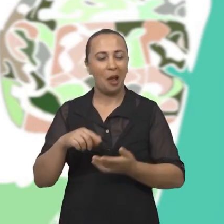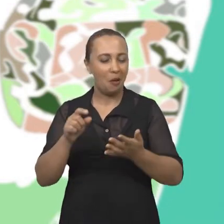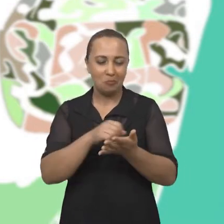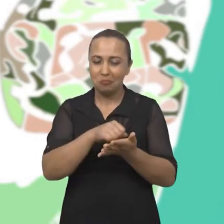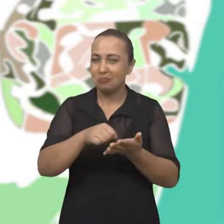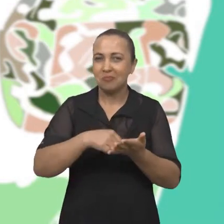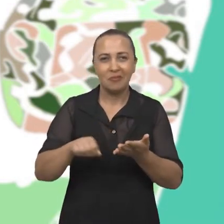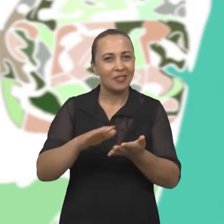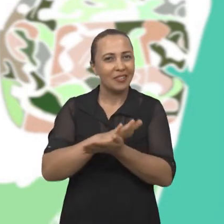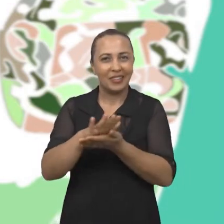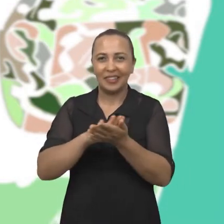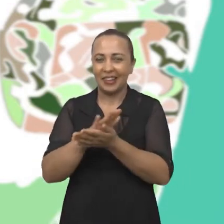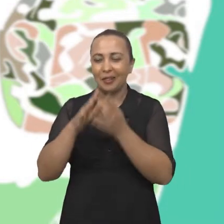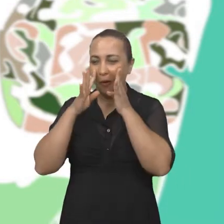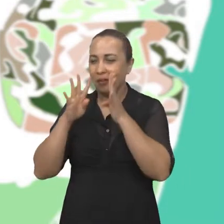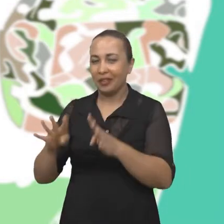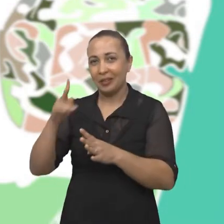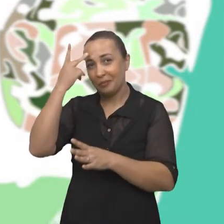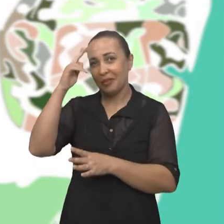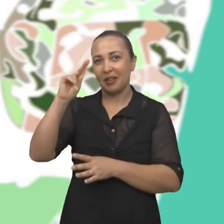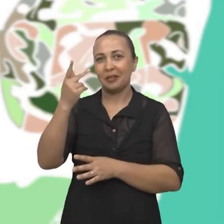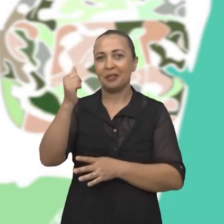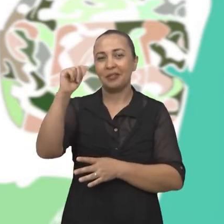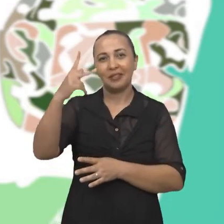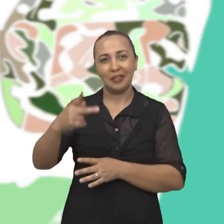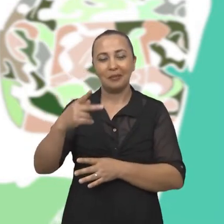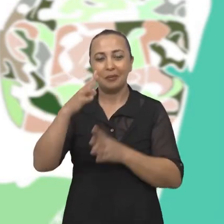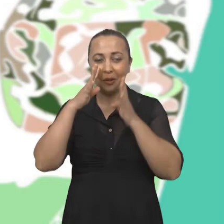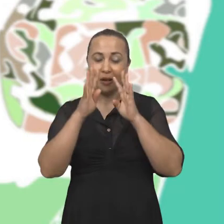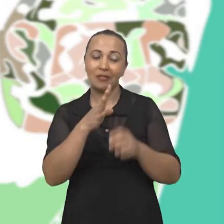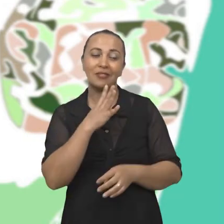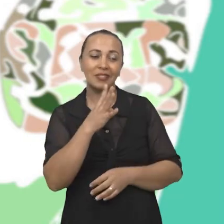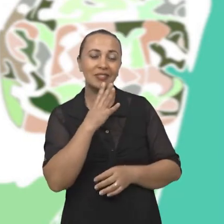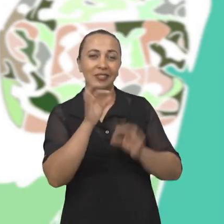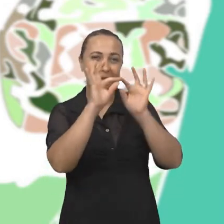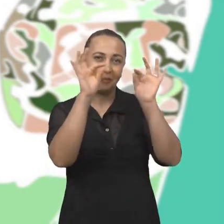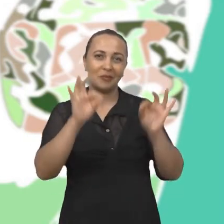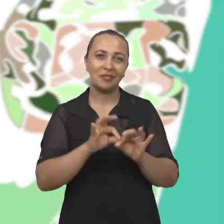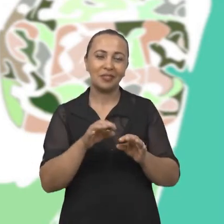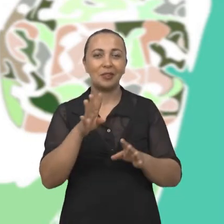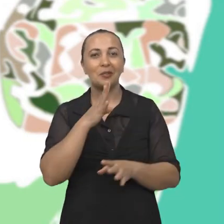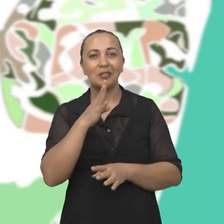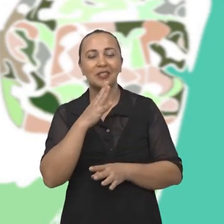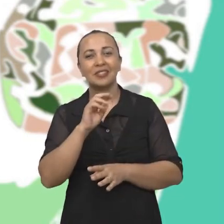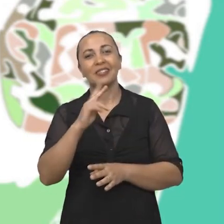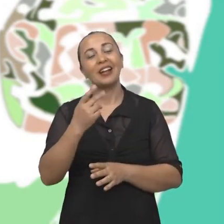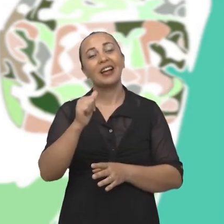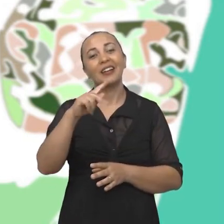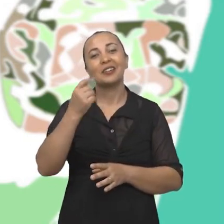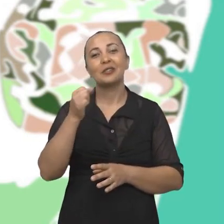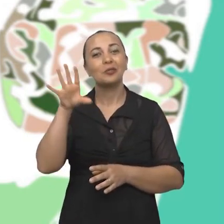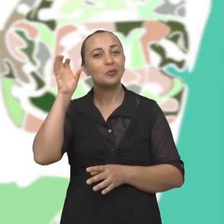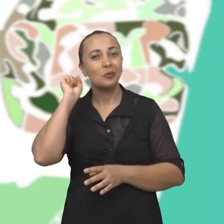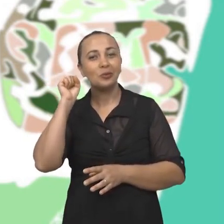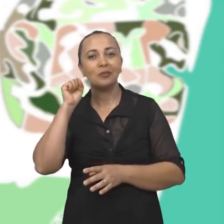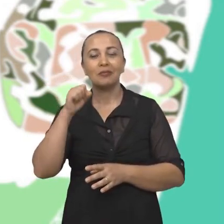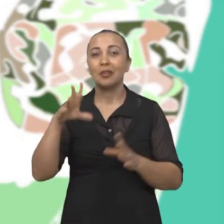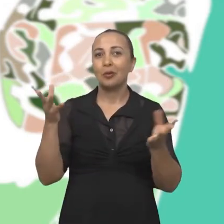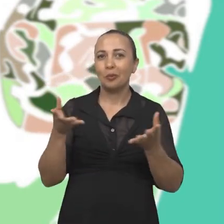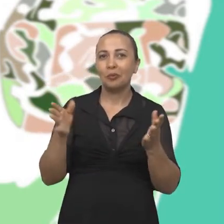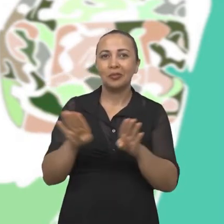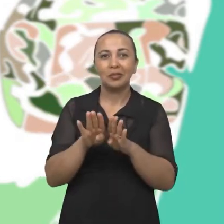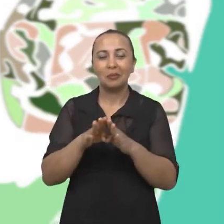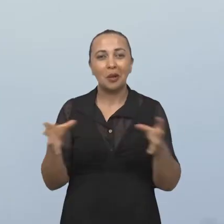composição, nada voltado para o rap. Fui conhecer esse projeto, conheci o Rap é o Som, e hoje também sou uma das